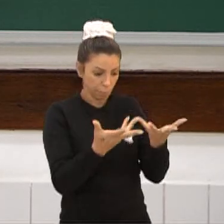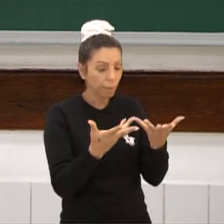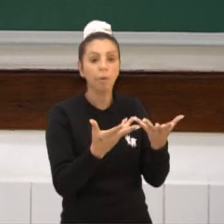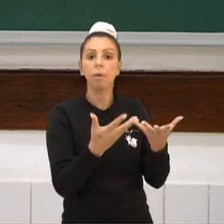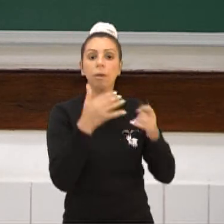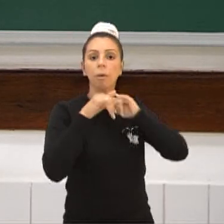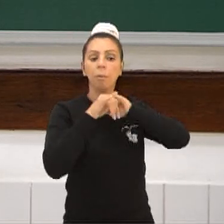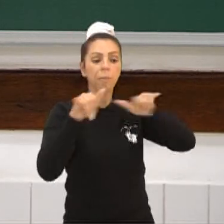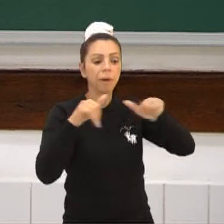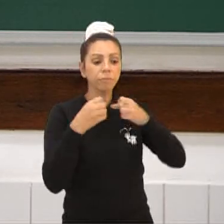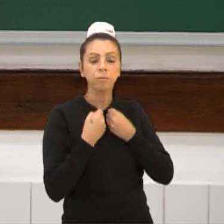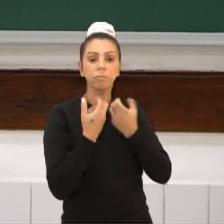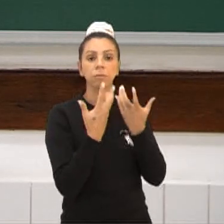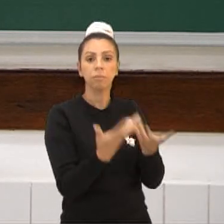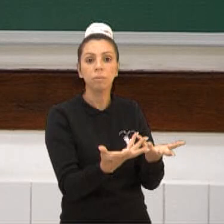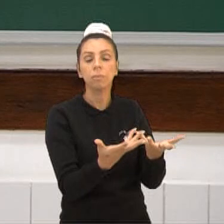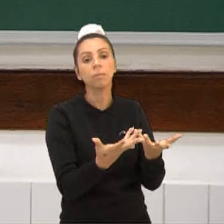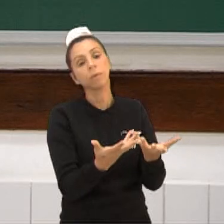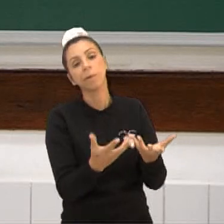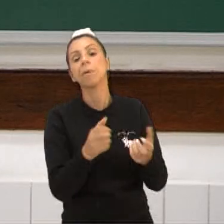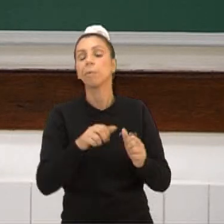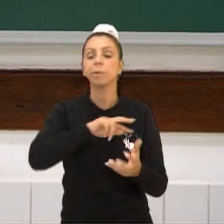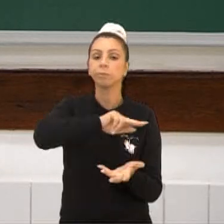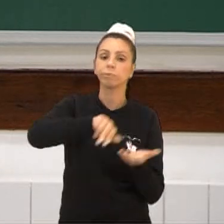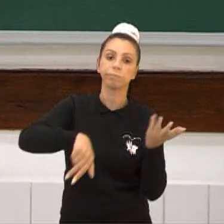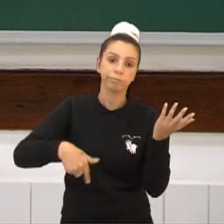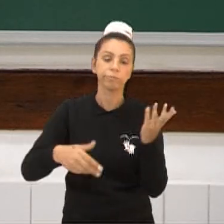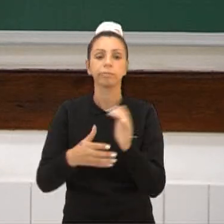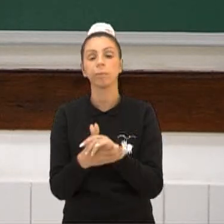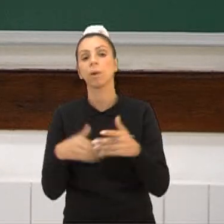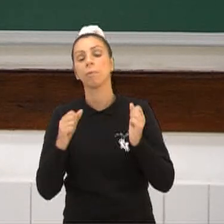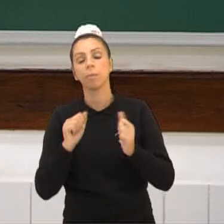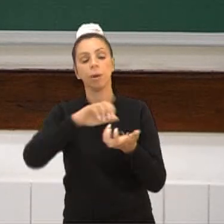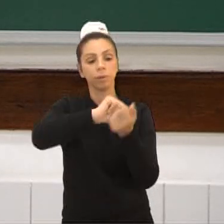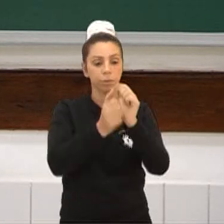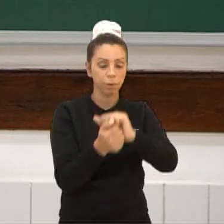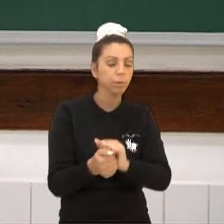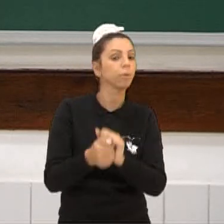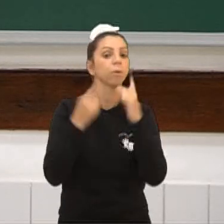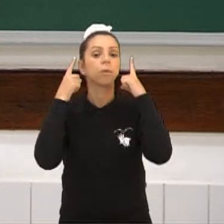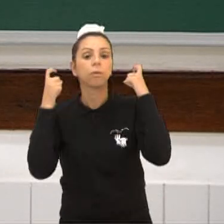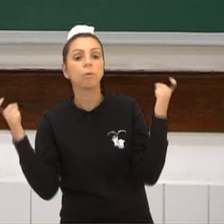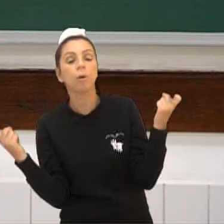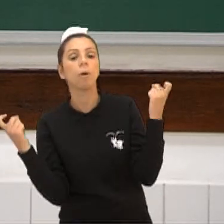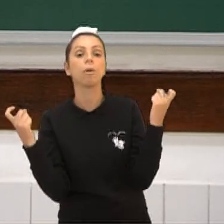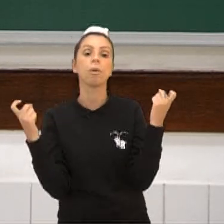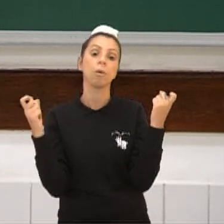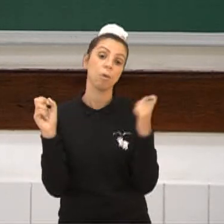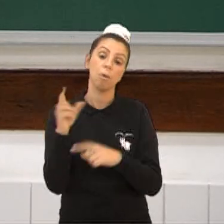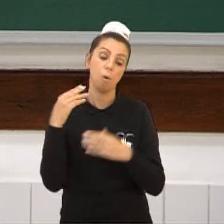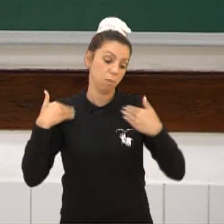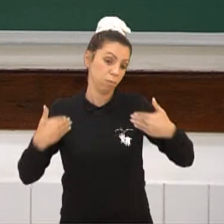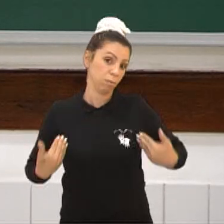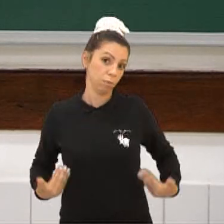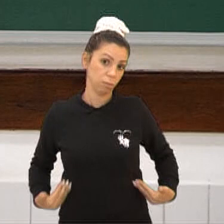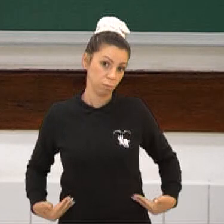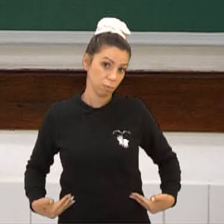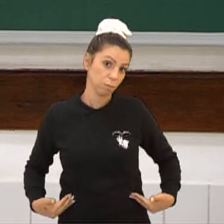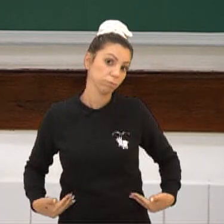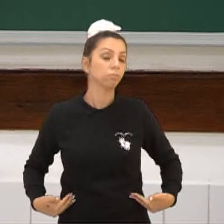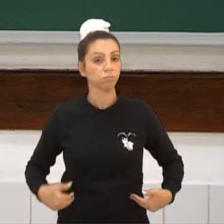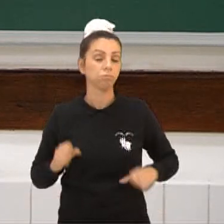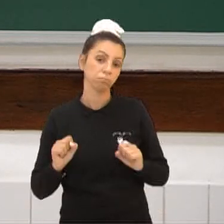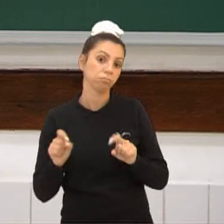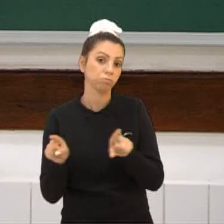mensagem que vai? Essa mensagem, ela pode ter vários meios. Pode ser um meio plástico, um meio sonoro ou um meio corporal. Desculpa, um meio